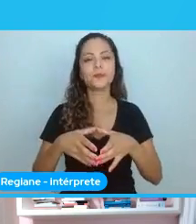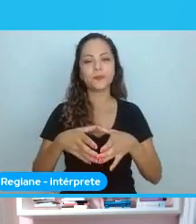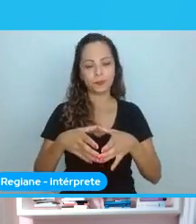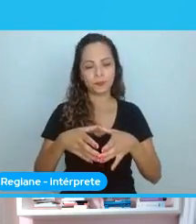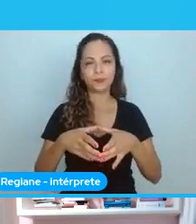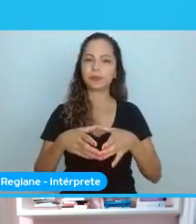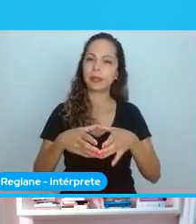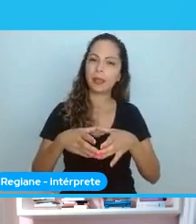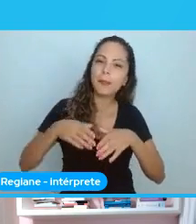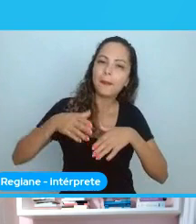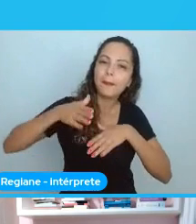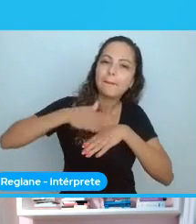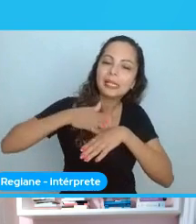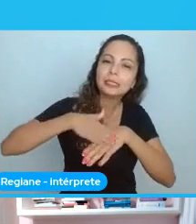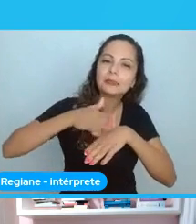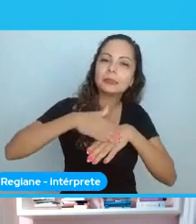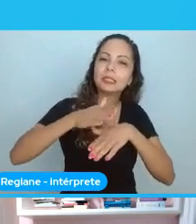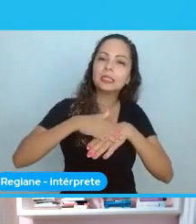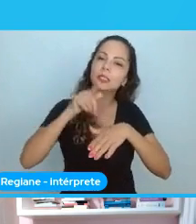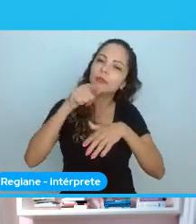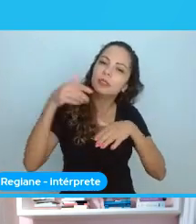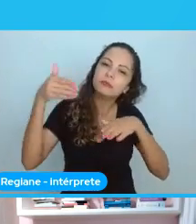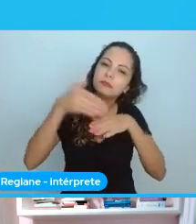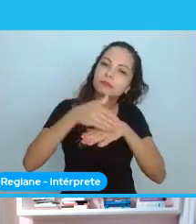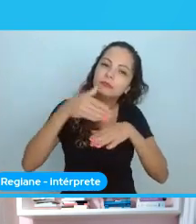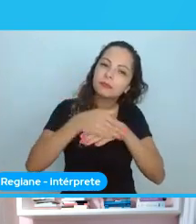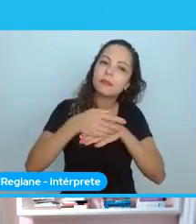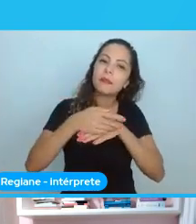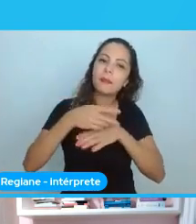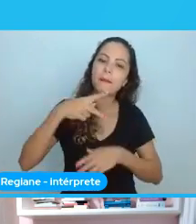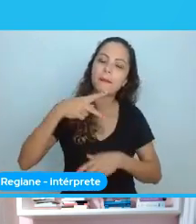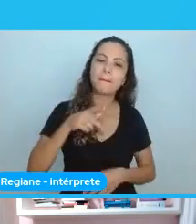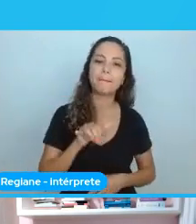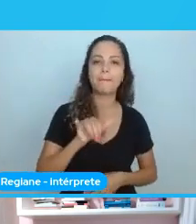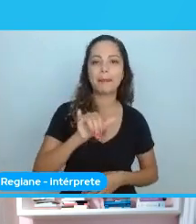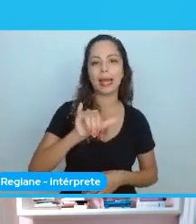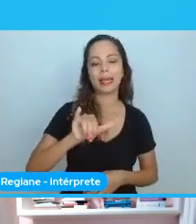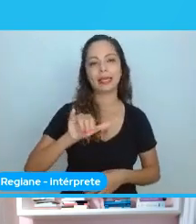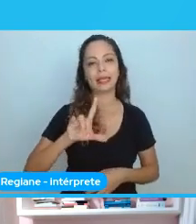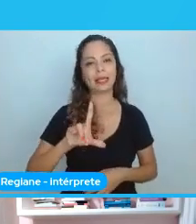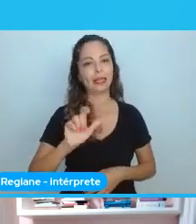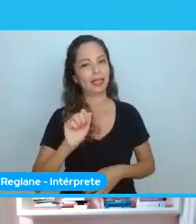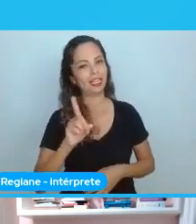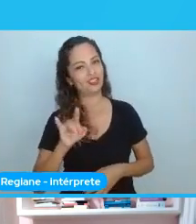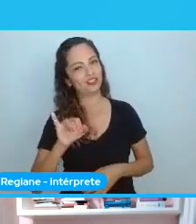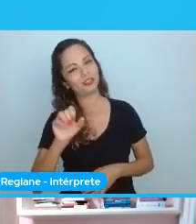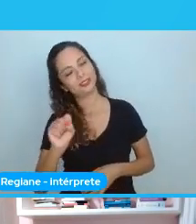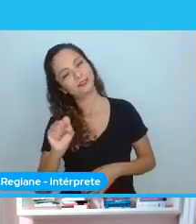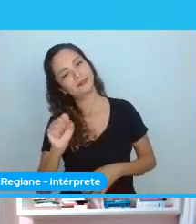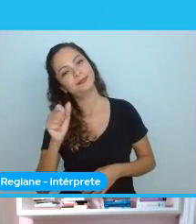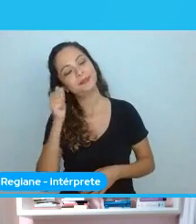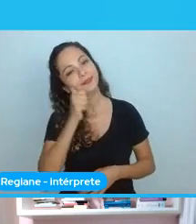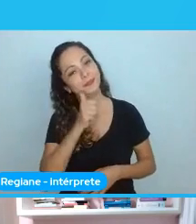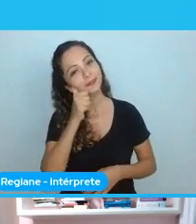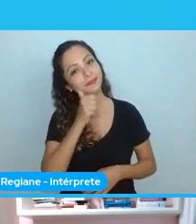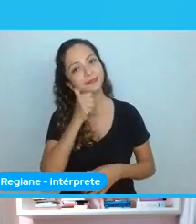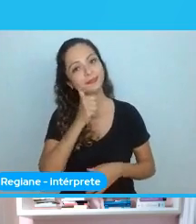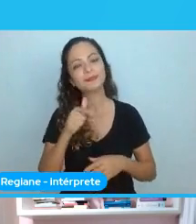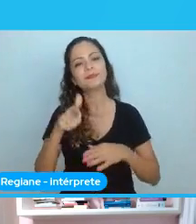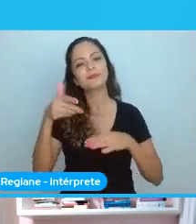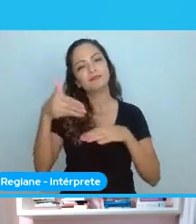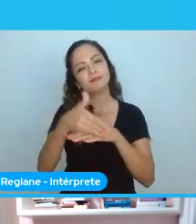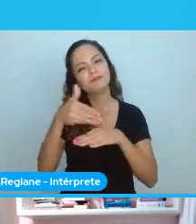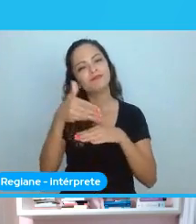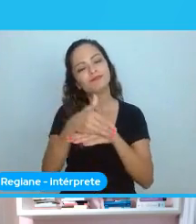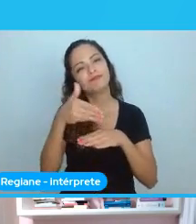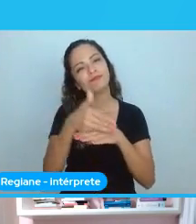participando. Não é porque você é do pai deles. Não é porque você é de uma comunidade X. Que isso significa que existe